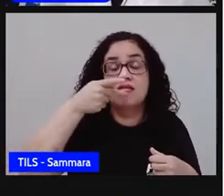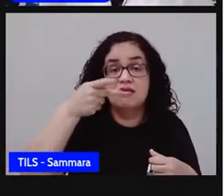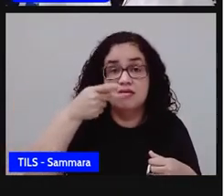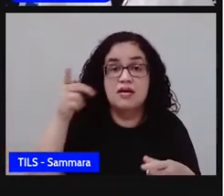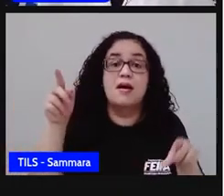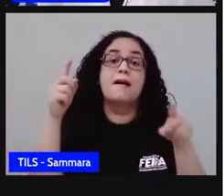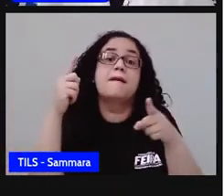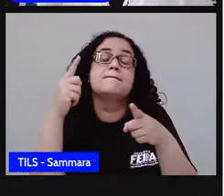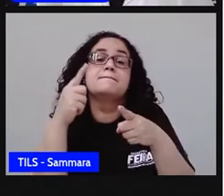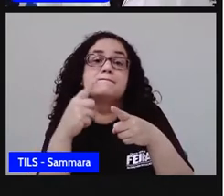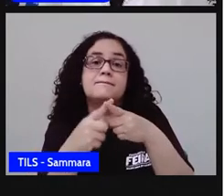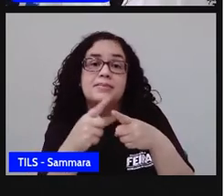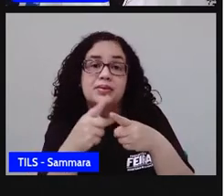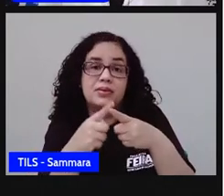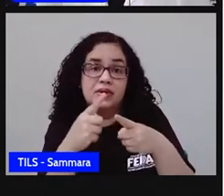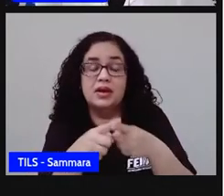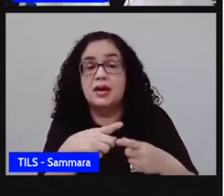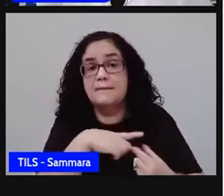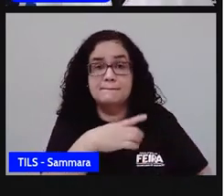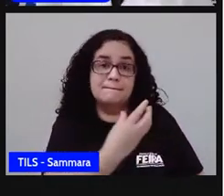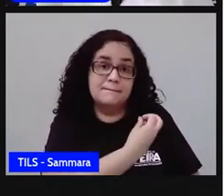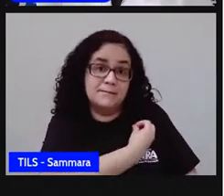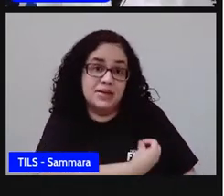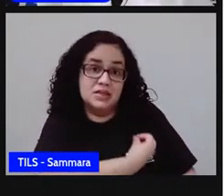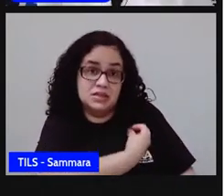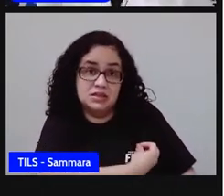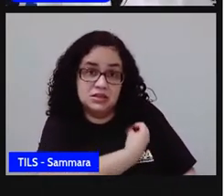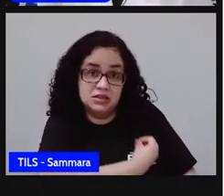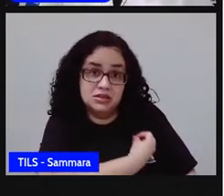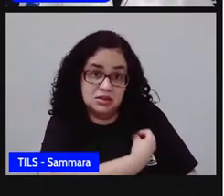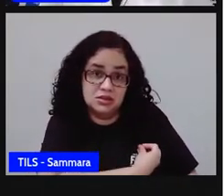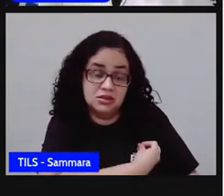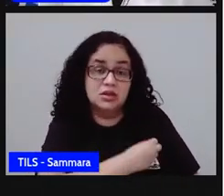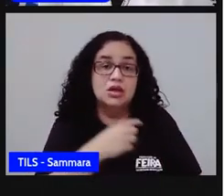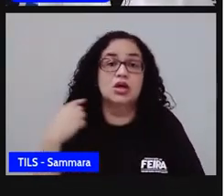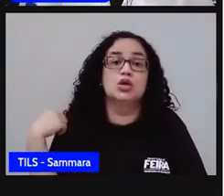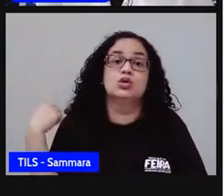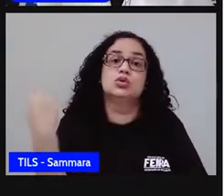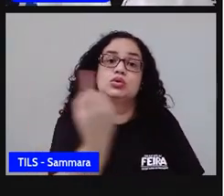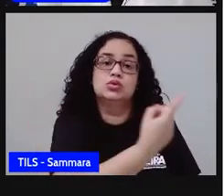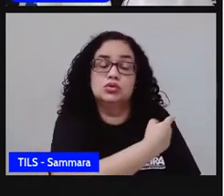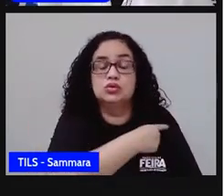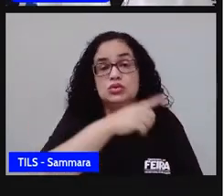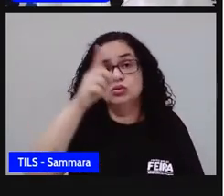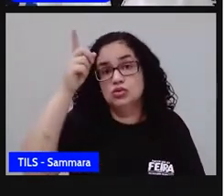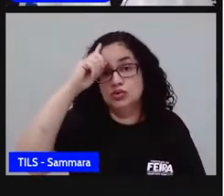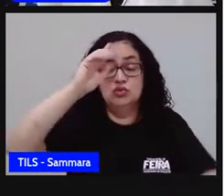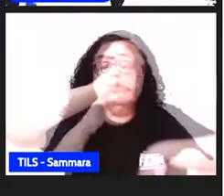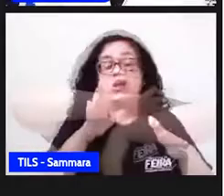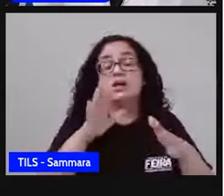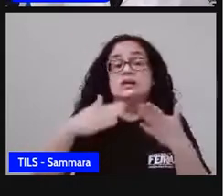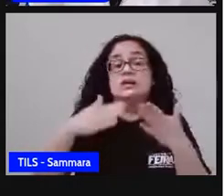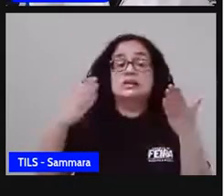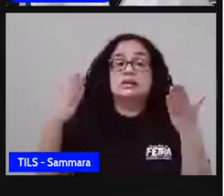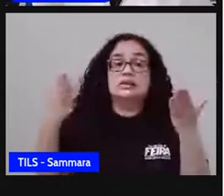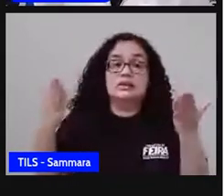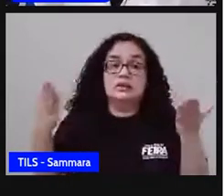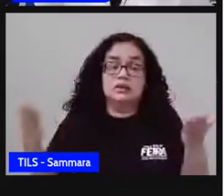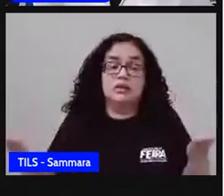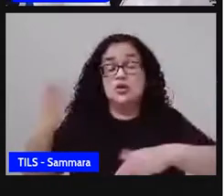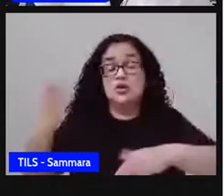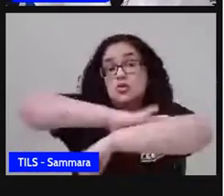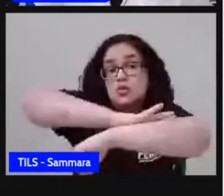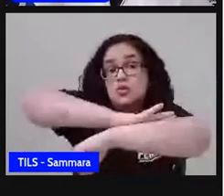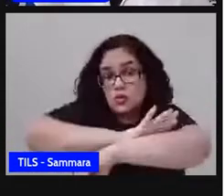porque ainda é muito presente em situações do nosso dia a dia, que é o racismo. O